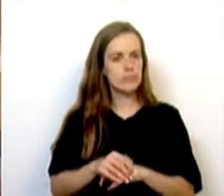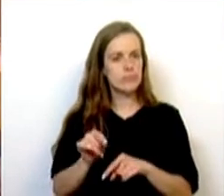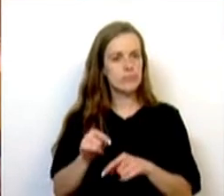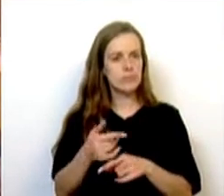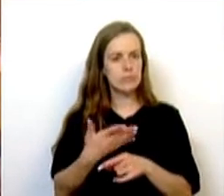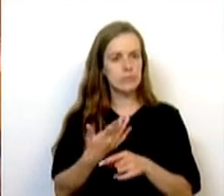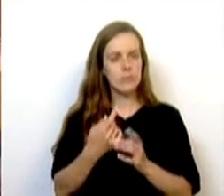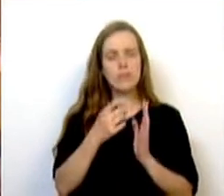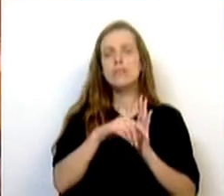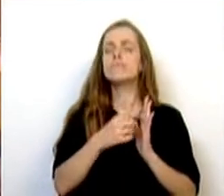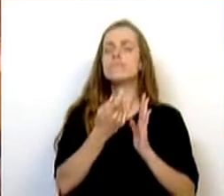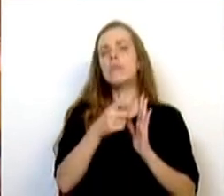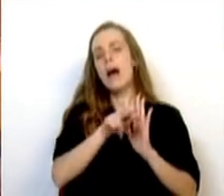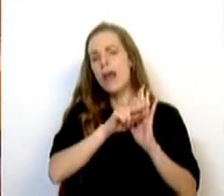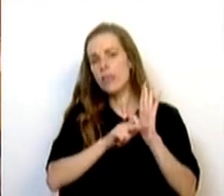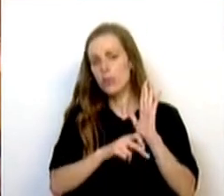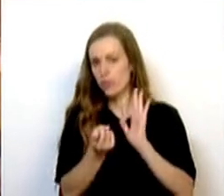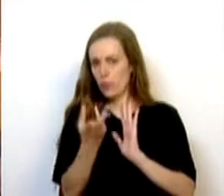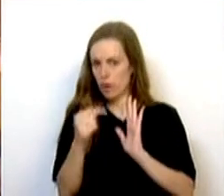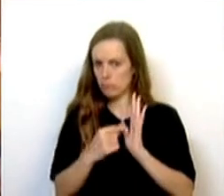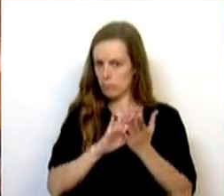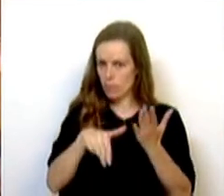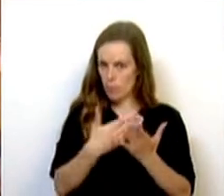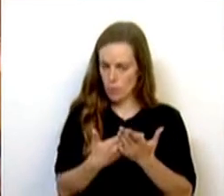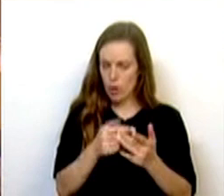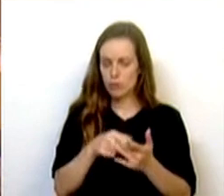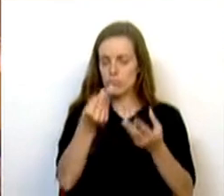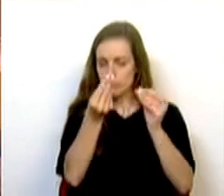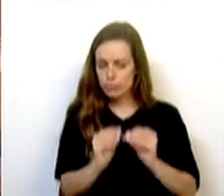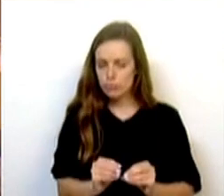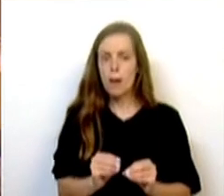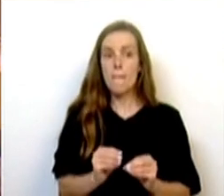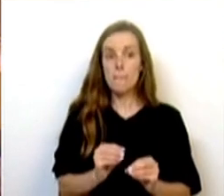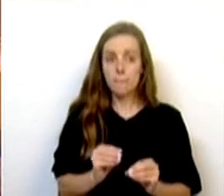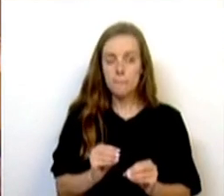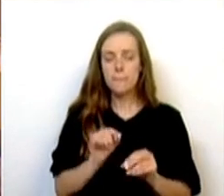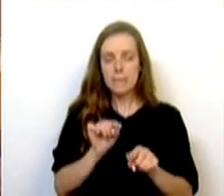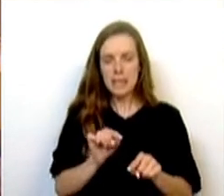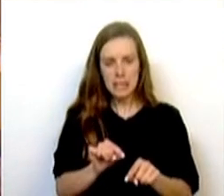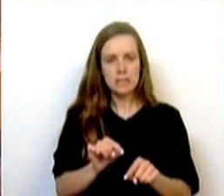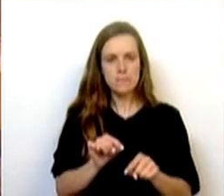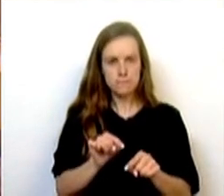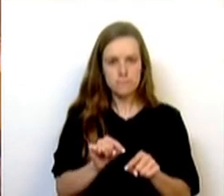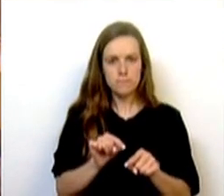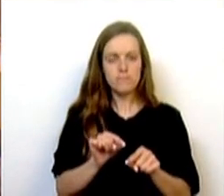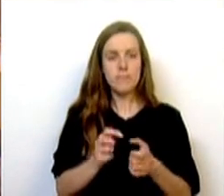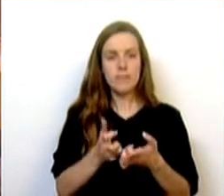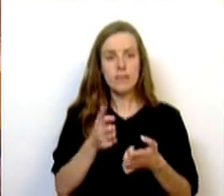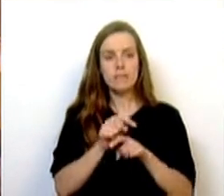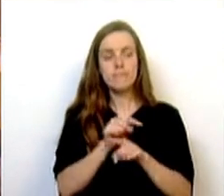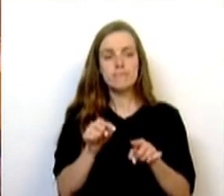artigos desta proposta, como na sua formulação. E foram estas questões levantadas,